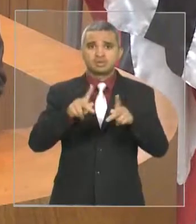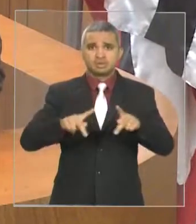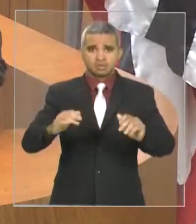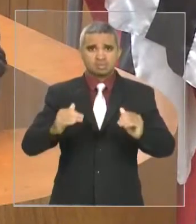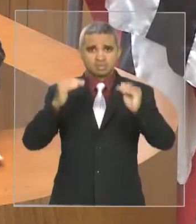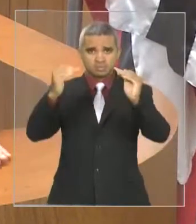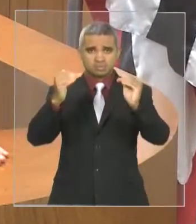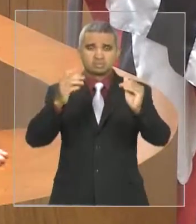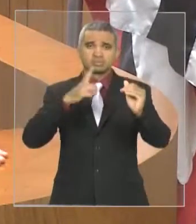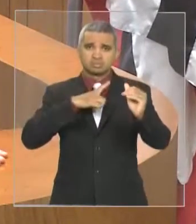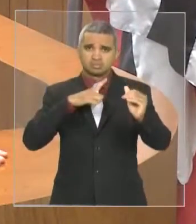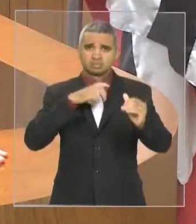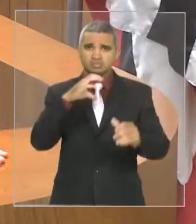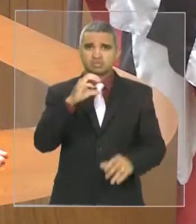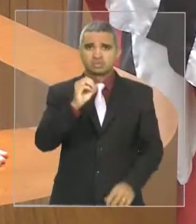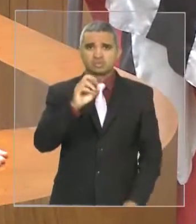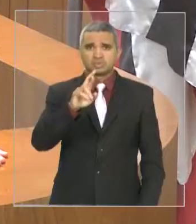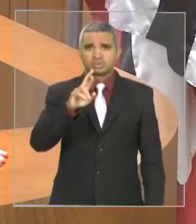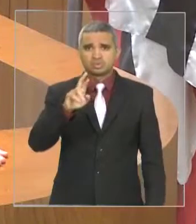corrigidoria,